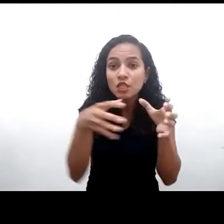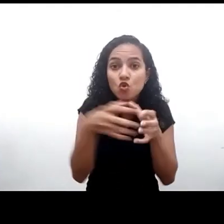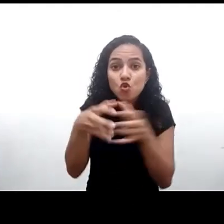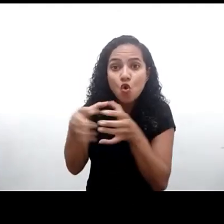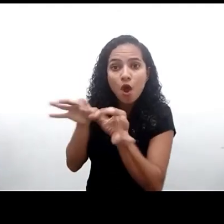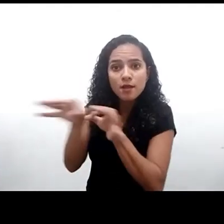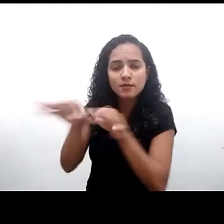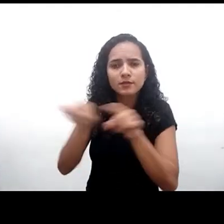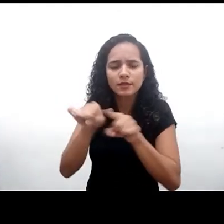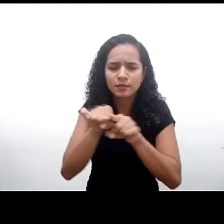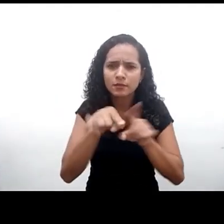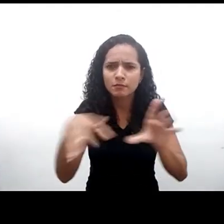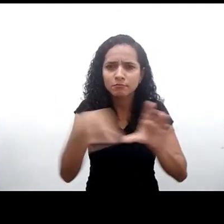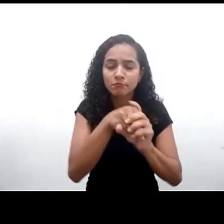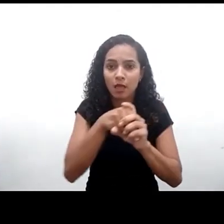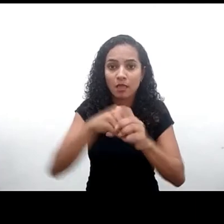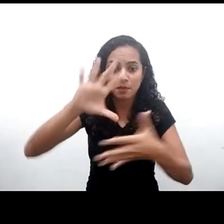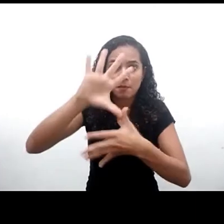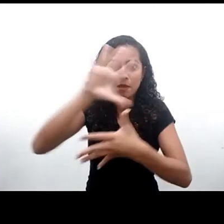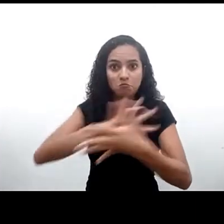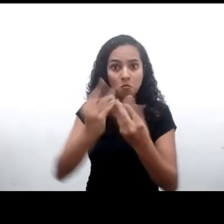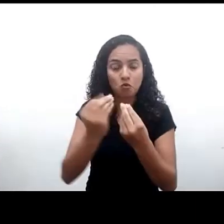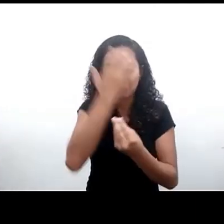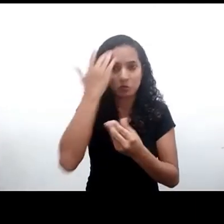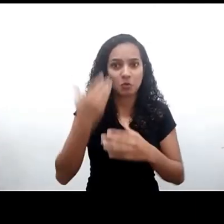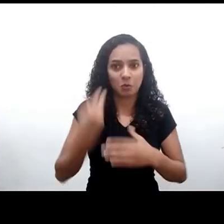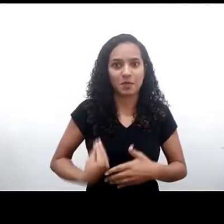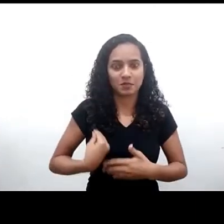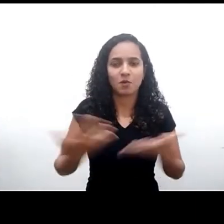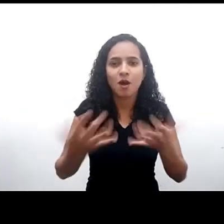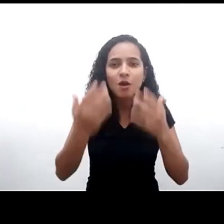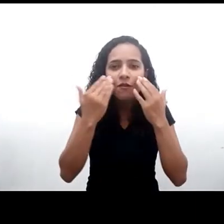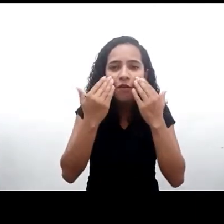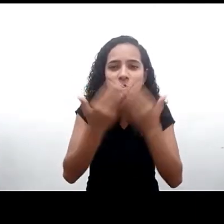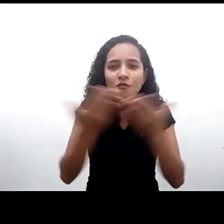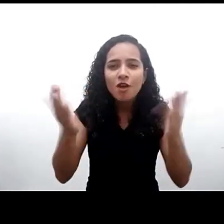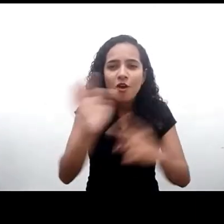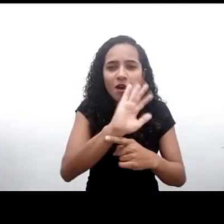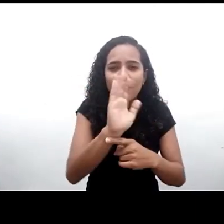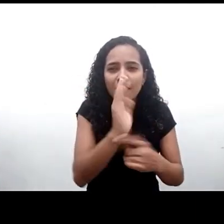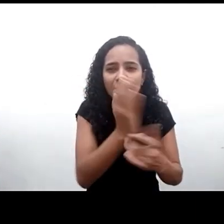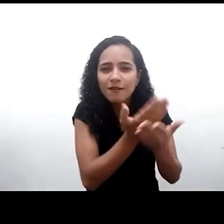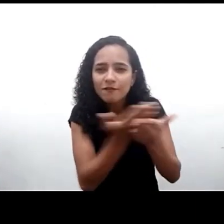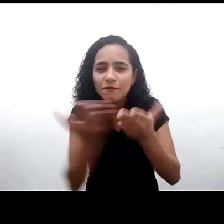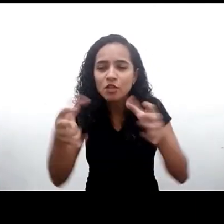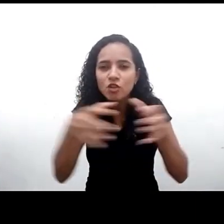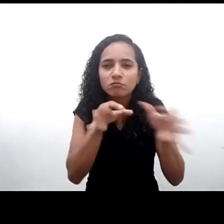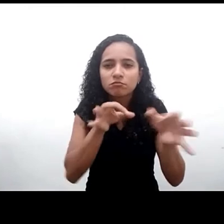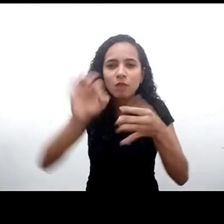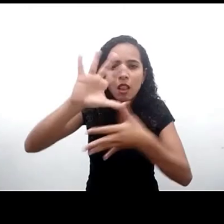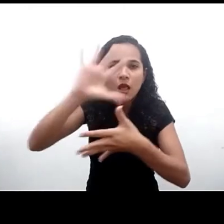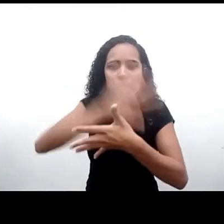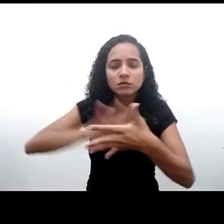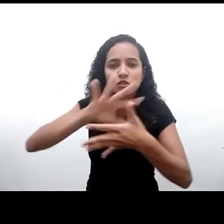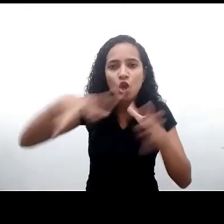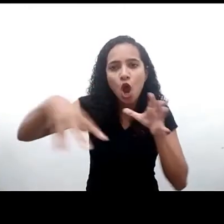Vários deles daqui da América Latina. Vamos agora assistir aos depoimentos em vídeo de algumas dessas organizações latino-americanas que contribuíram com o